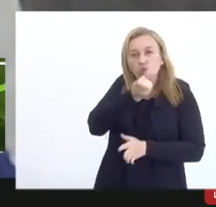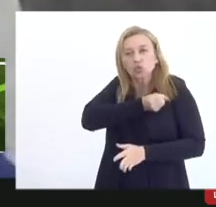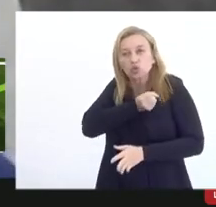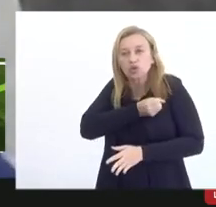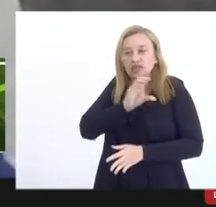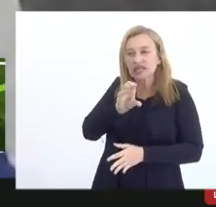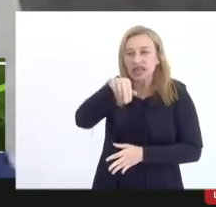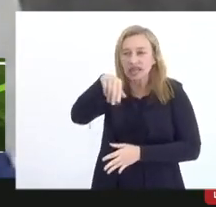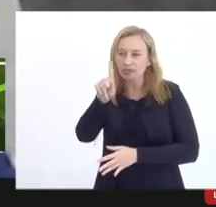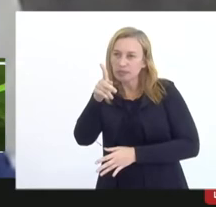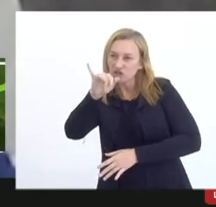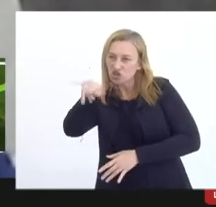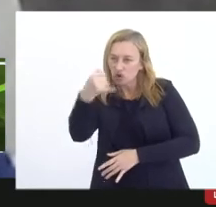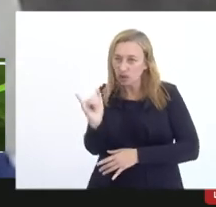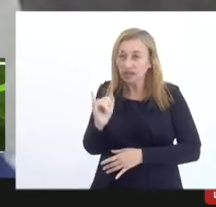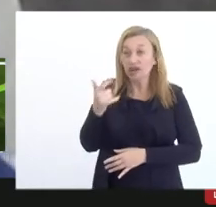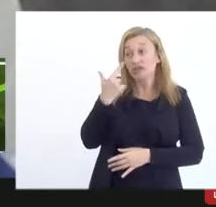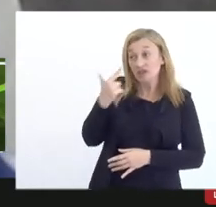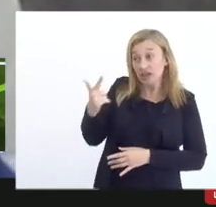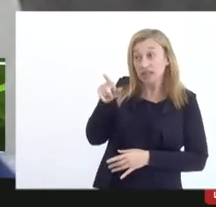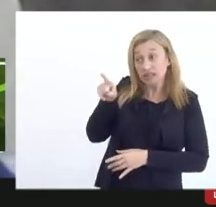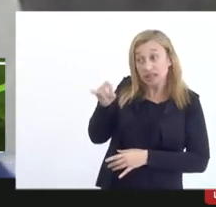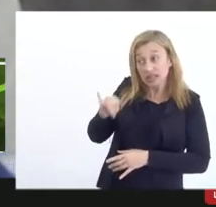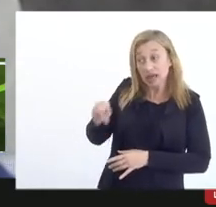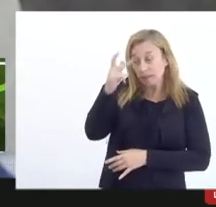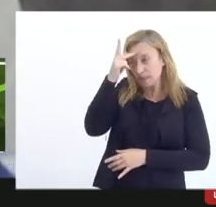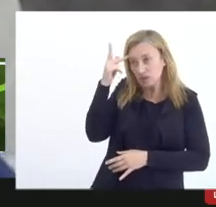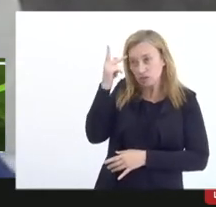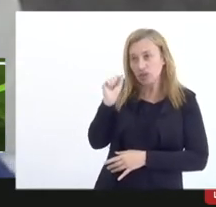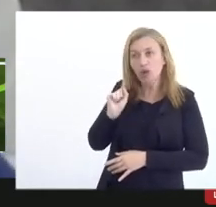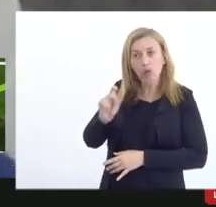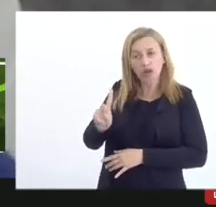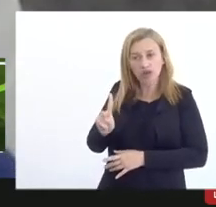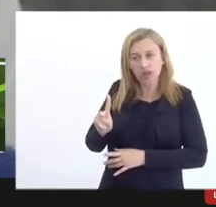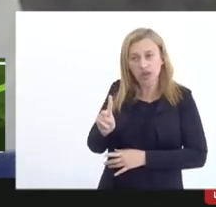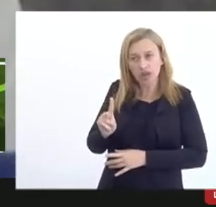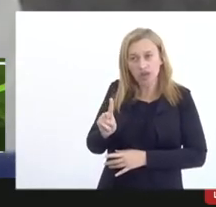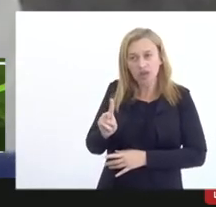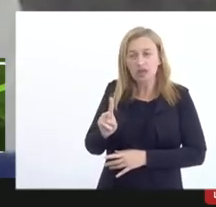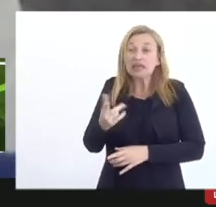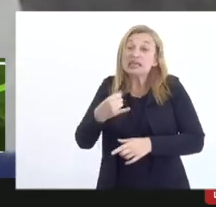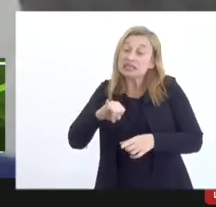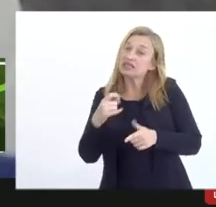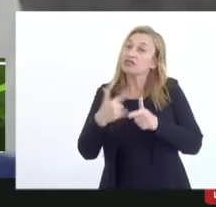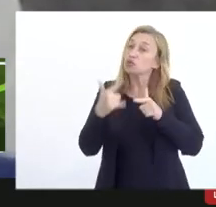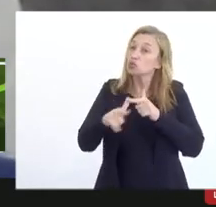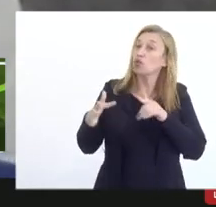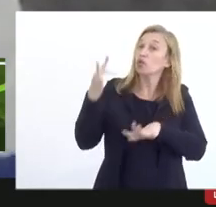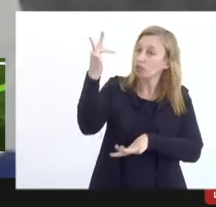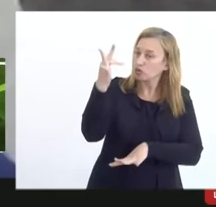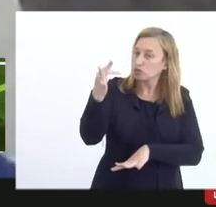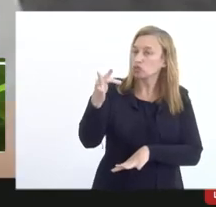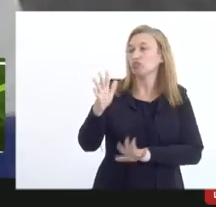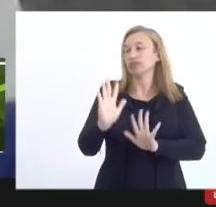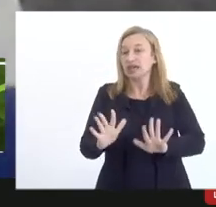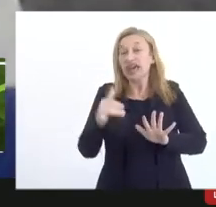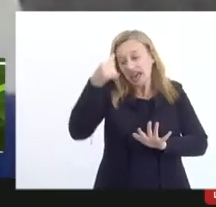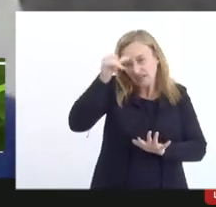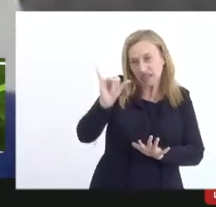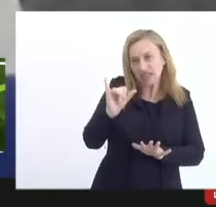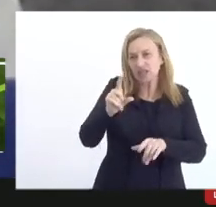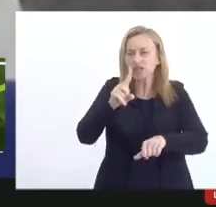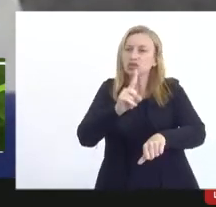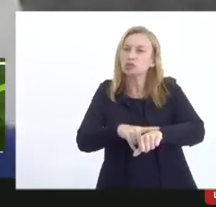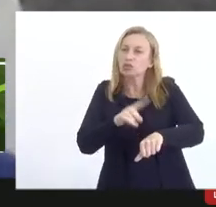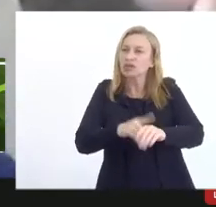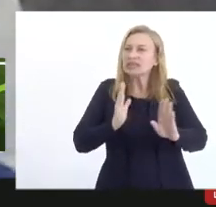consegue saber se aquele prestador de serviço que ele pretende utilizar está ok se vai dar algum problema para ele isso evitaria que na hora que ele fosse